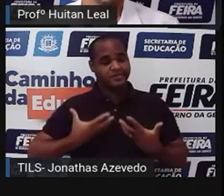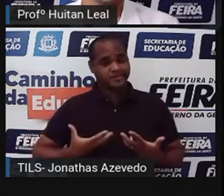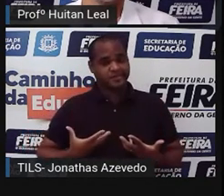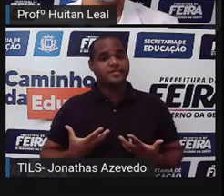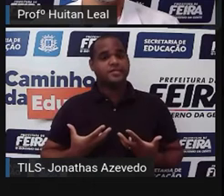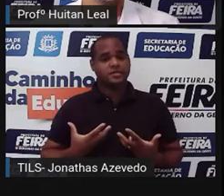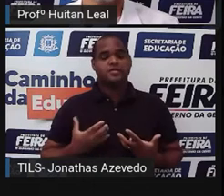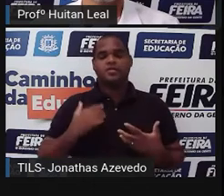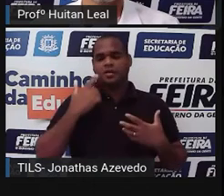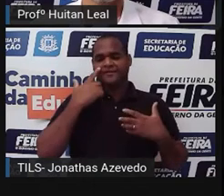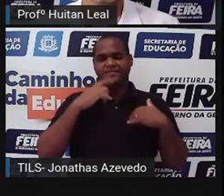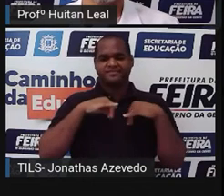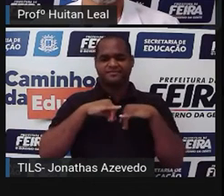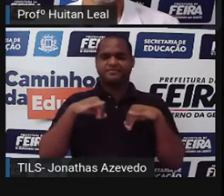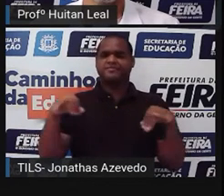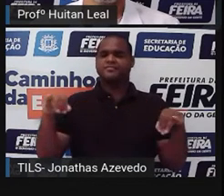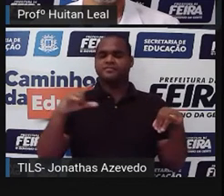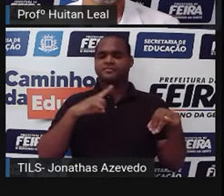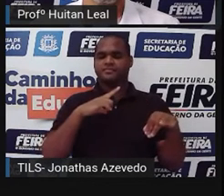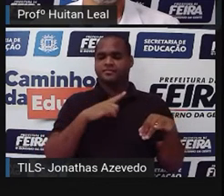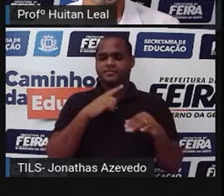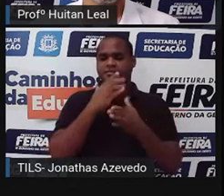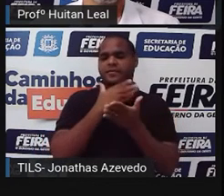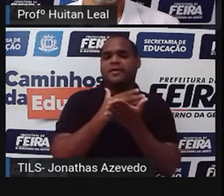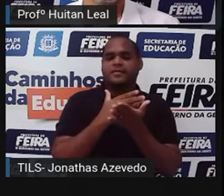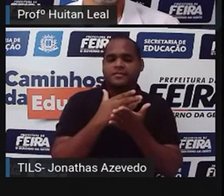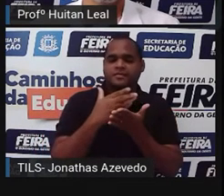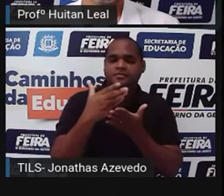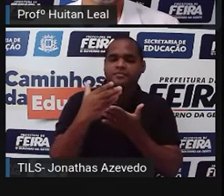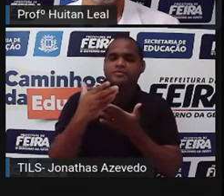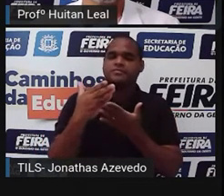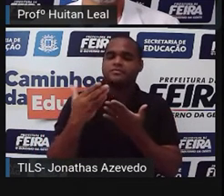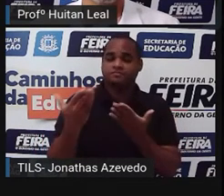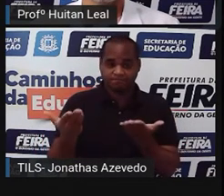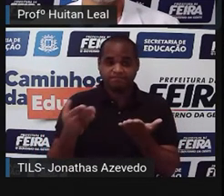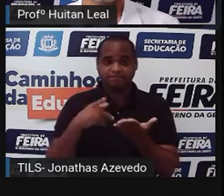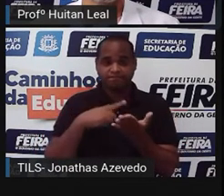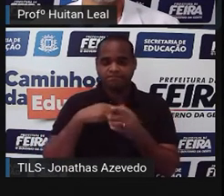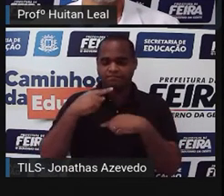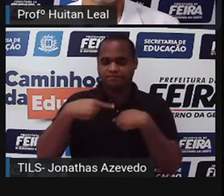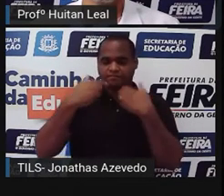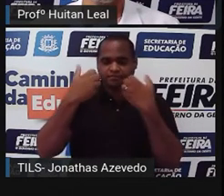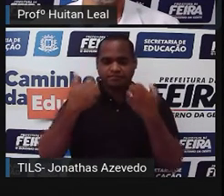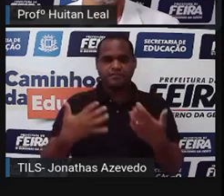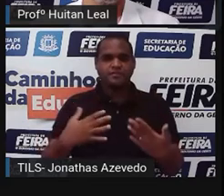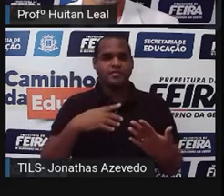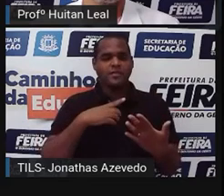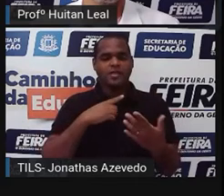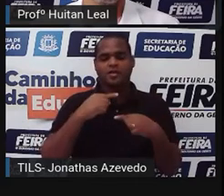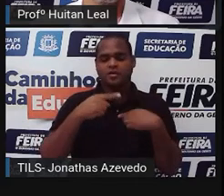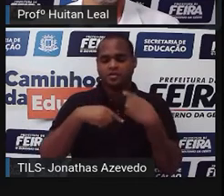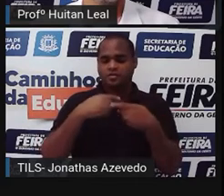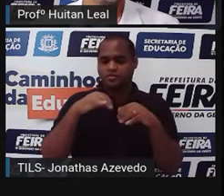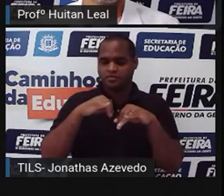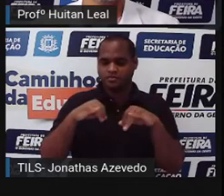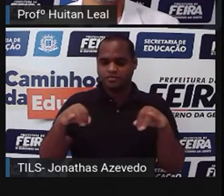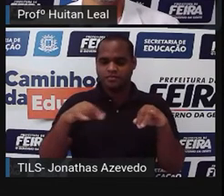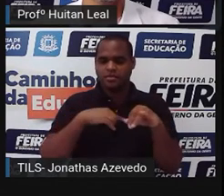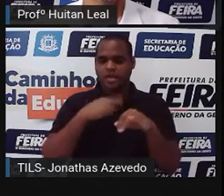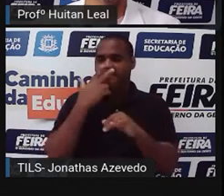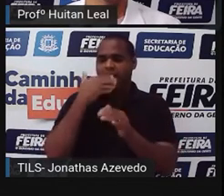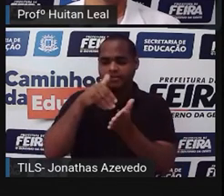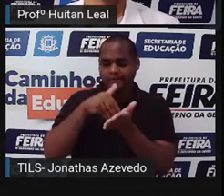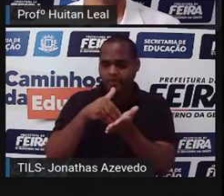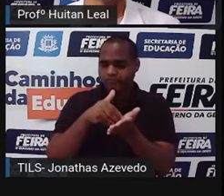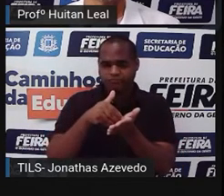está lendo a notícia só lê a parte introdutória e deixa o restante da notícia sem terminar de